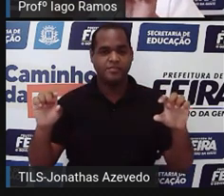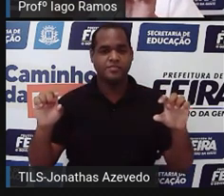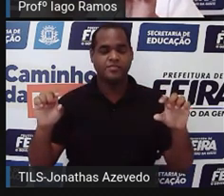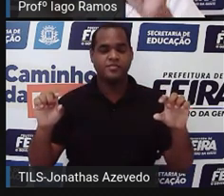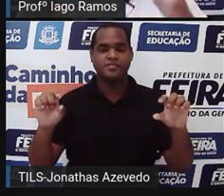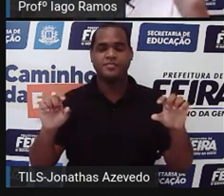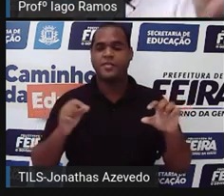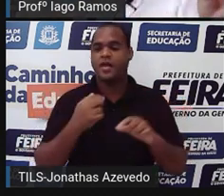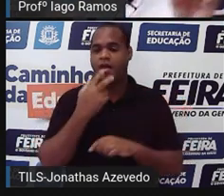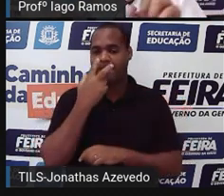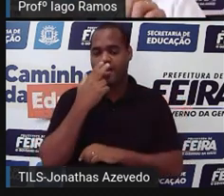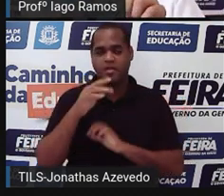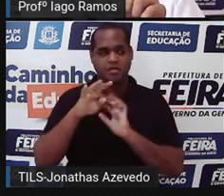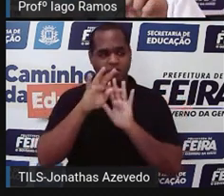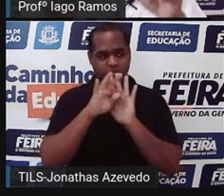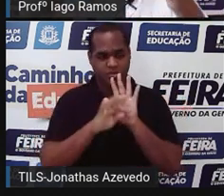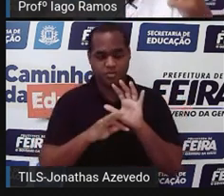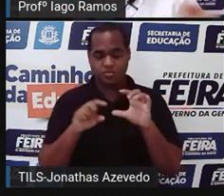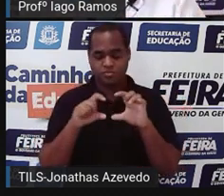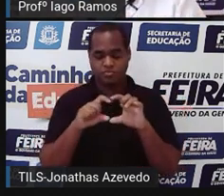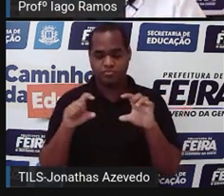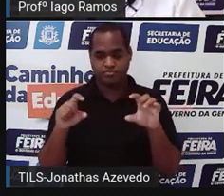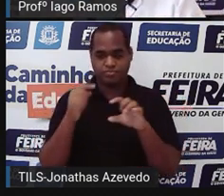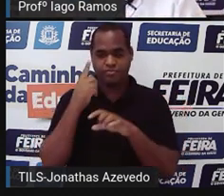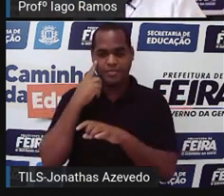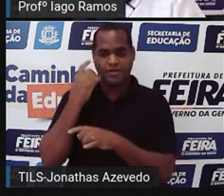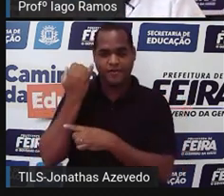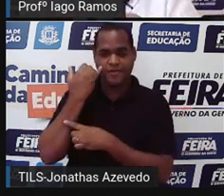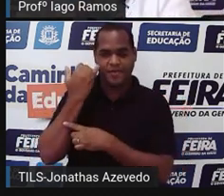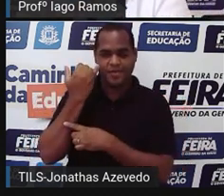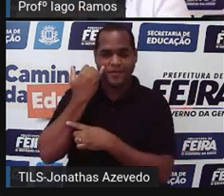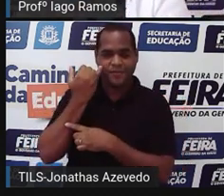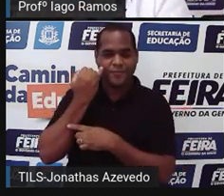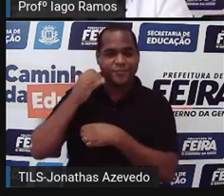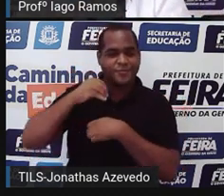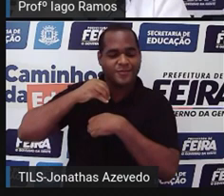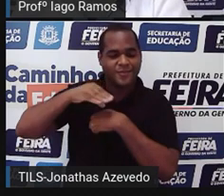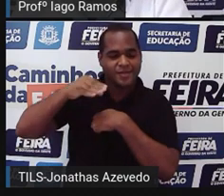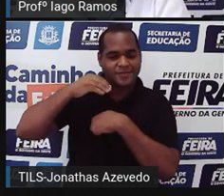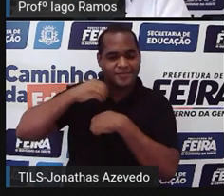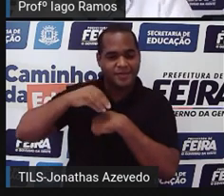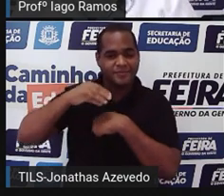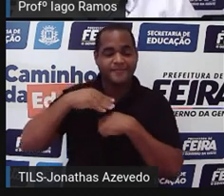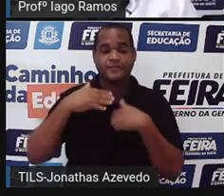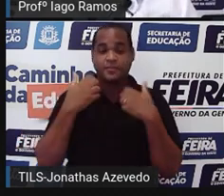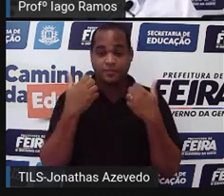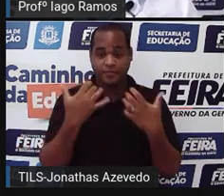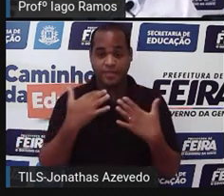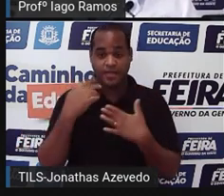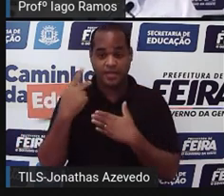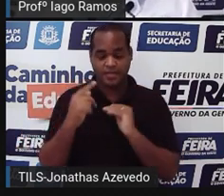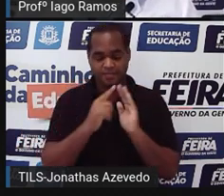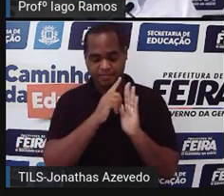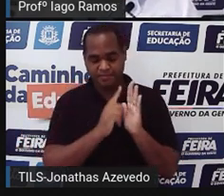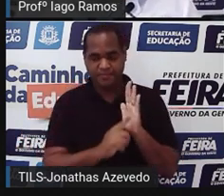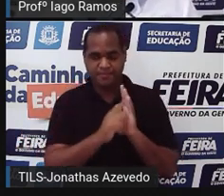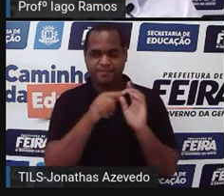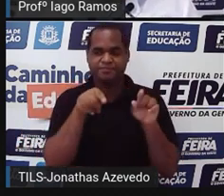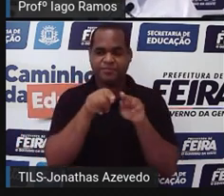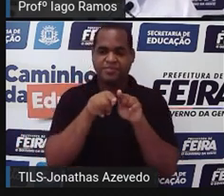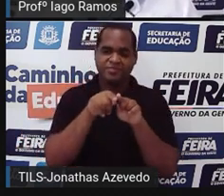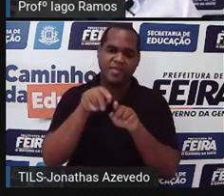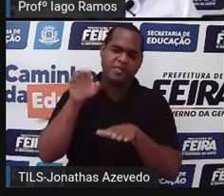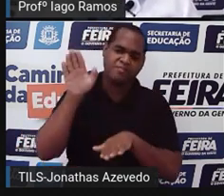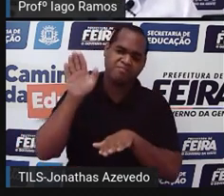um textozinho para trazer mais informações sobre o que o gráfico vai dizer e as variáveis,